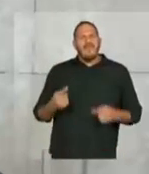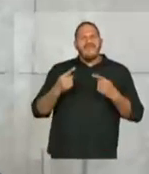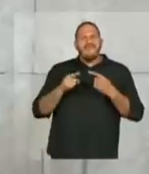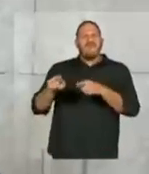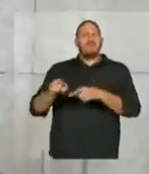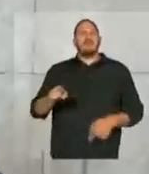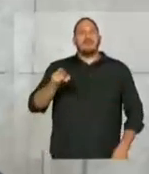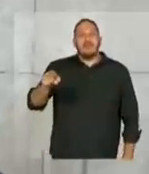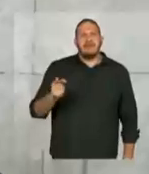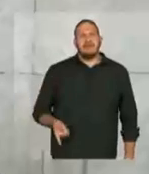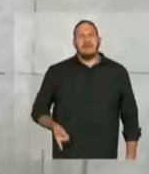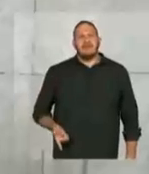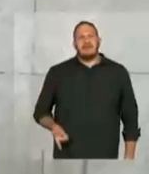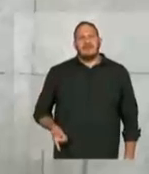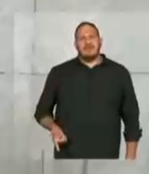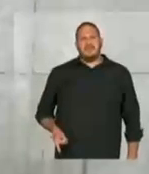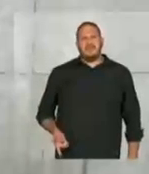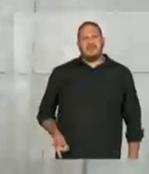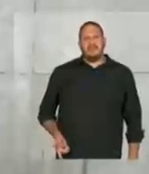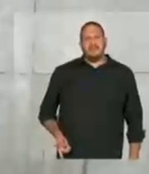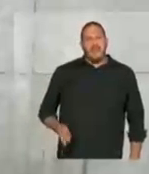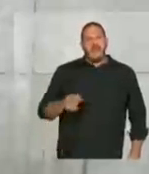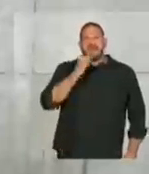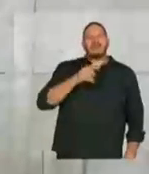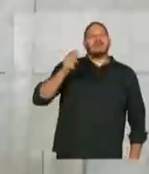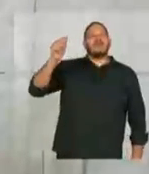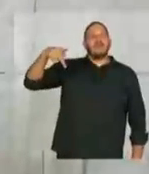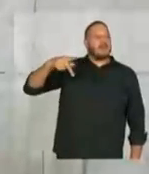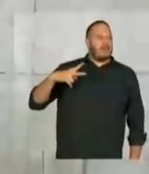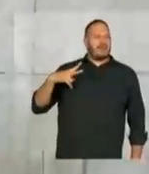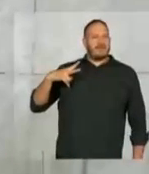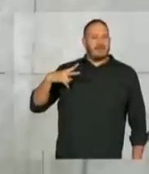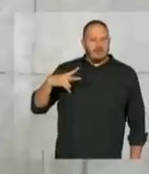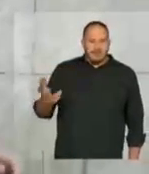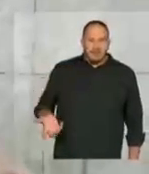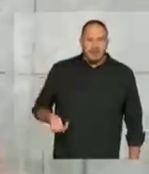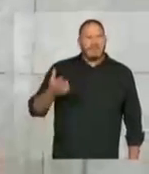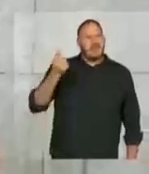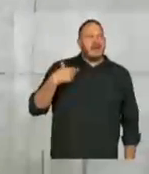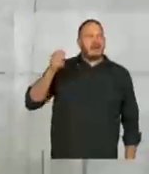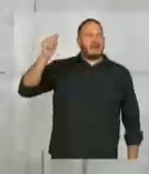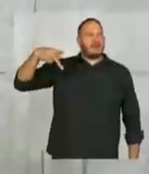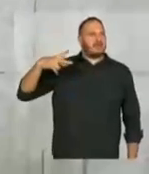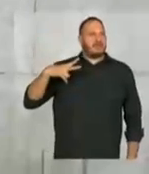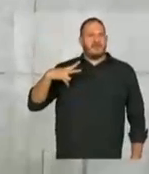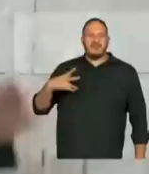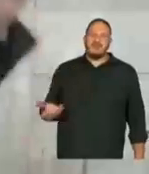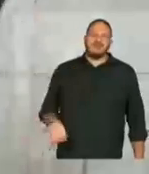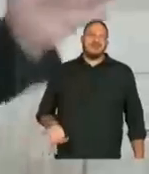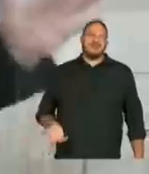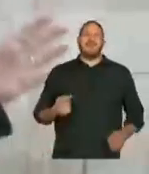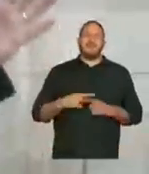induzir a Previdência Privada. É induzir a Previdência Privada.